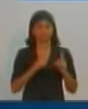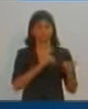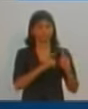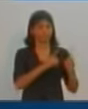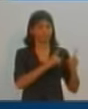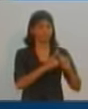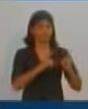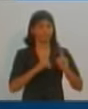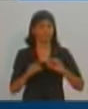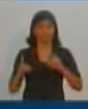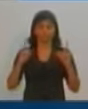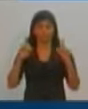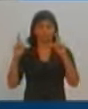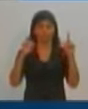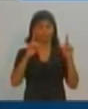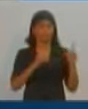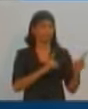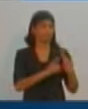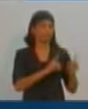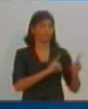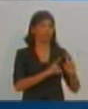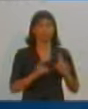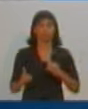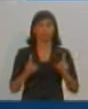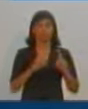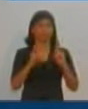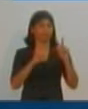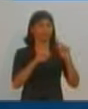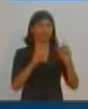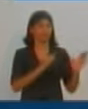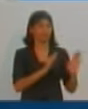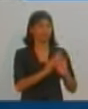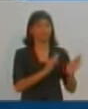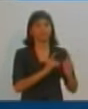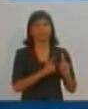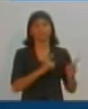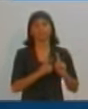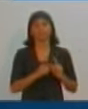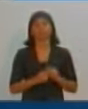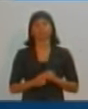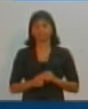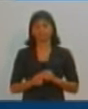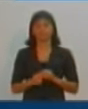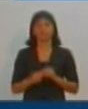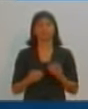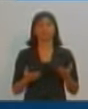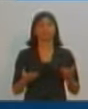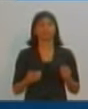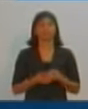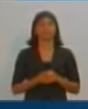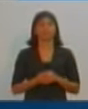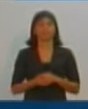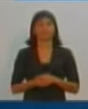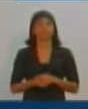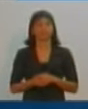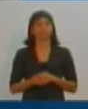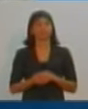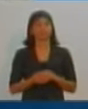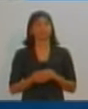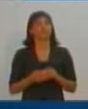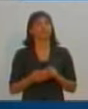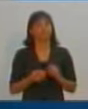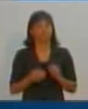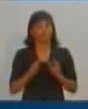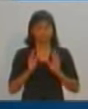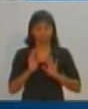Washington Luiz. Ali da estação ferroviária até próximo ali o Instituto Fernando Costa, Escola Estadual Fernando Costa.